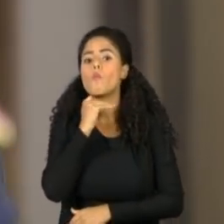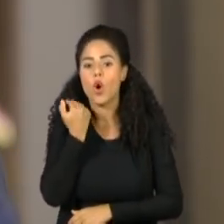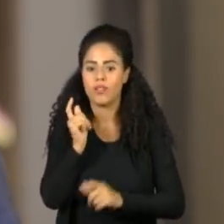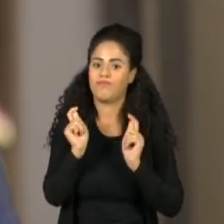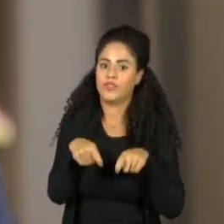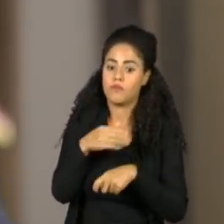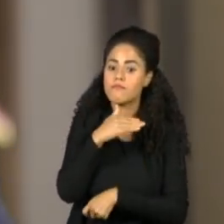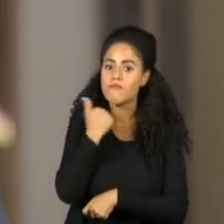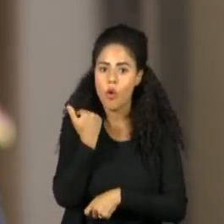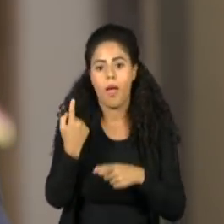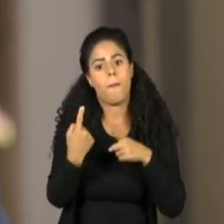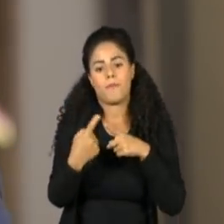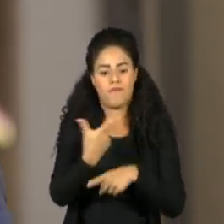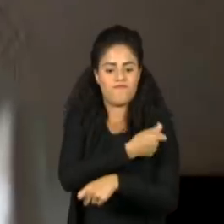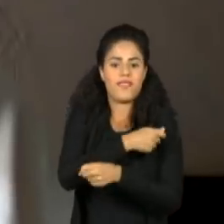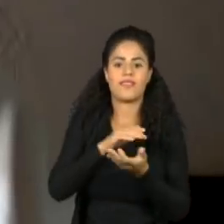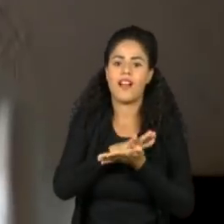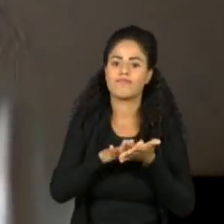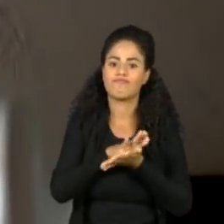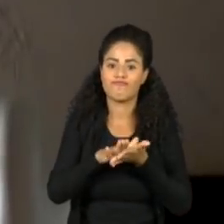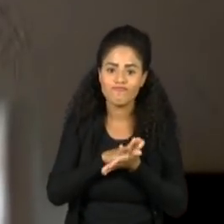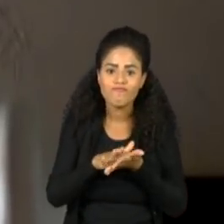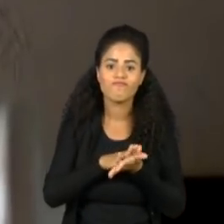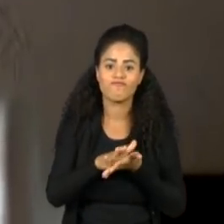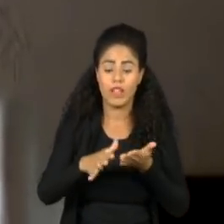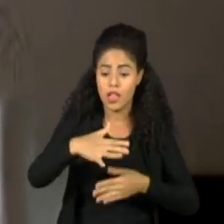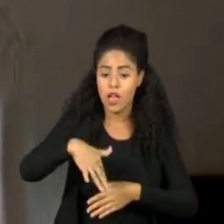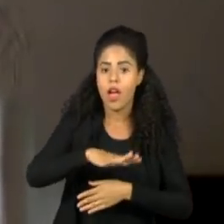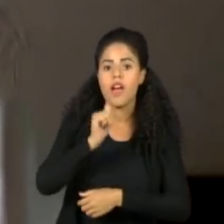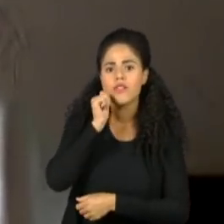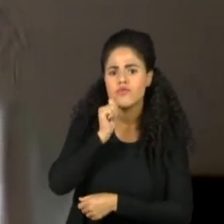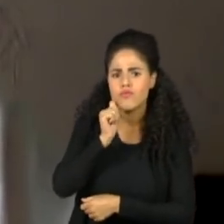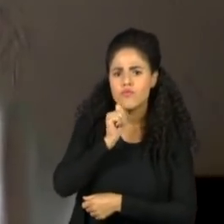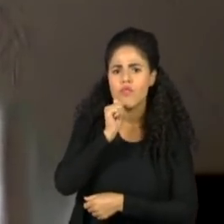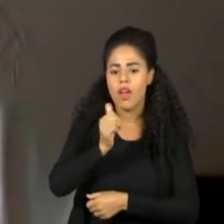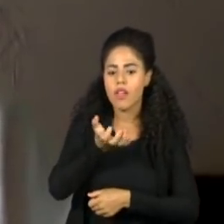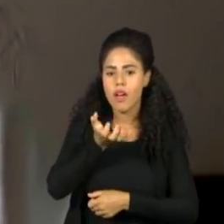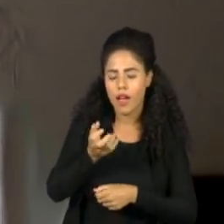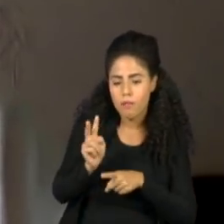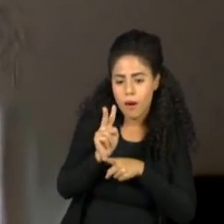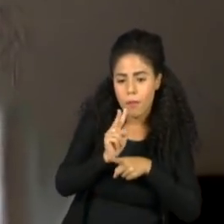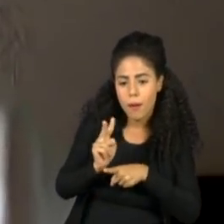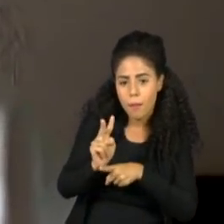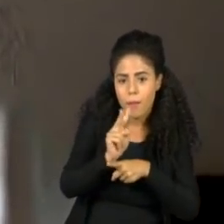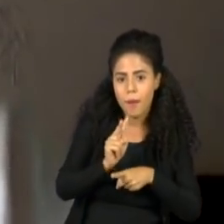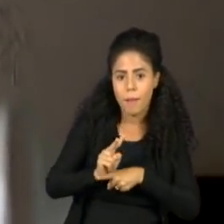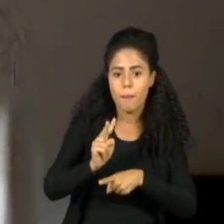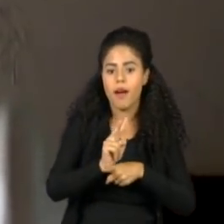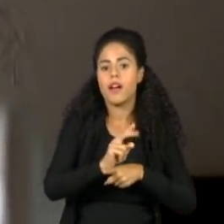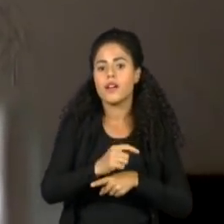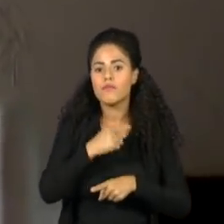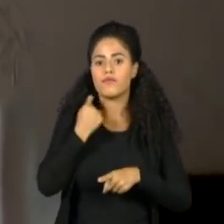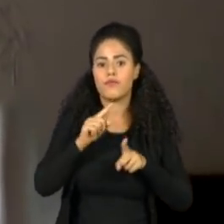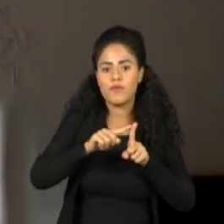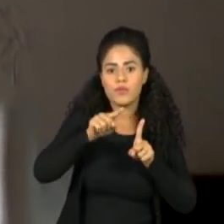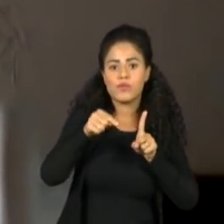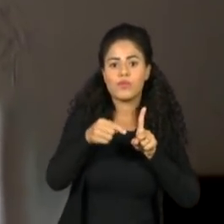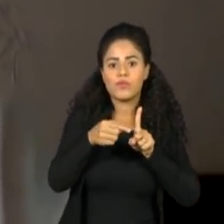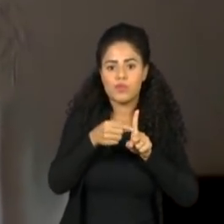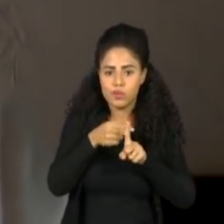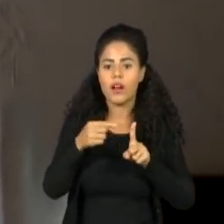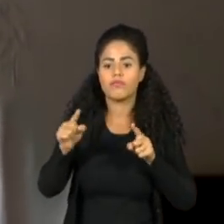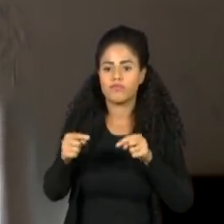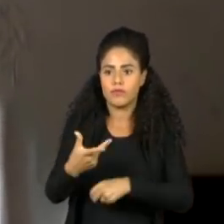do que as que receberam as duas doses. Então, se as mulheres querem se proteger e proteger seus filhos, o principal foco é na